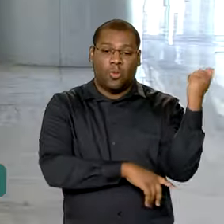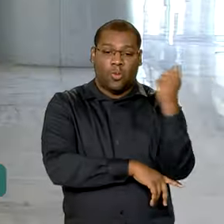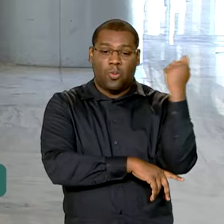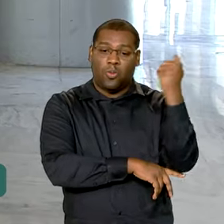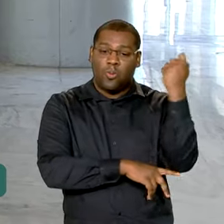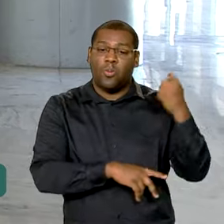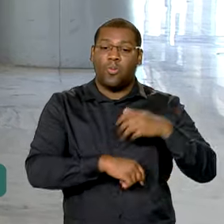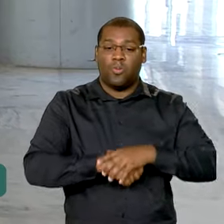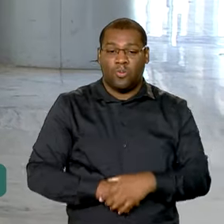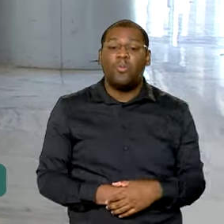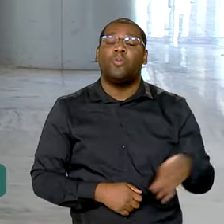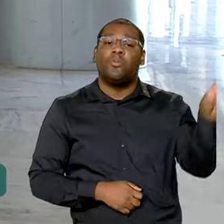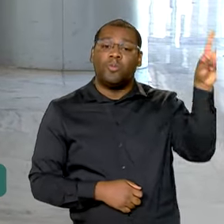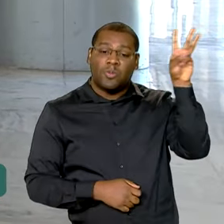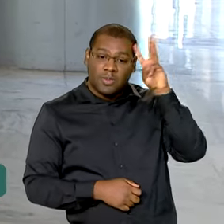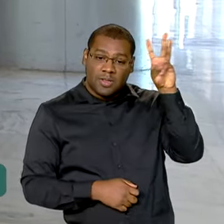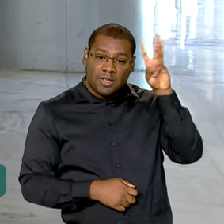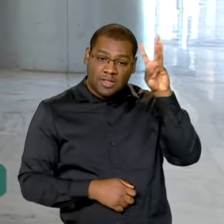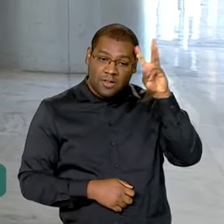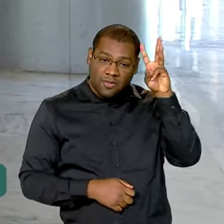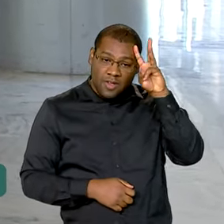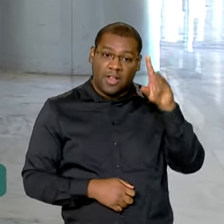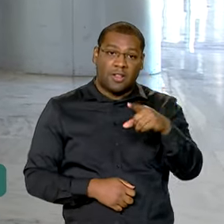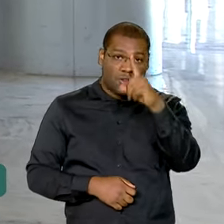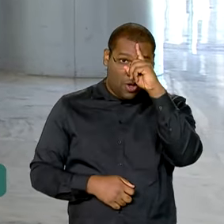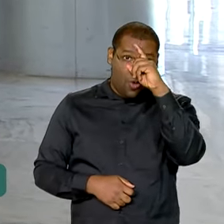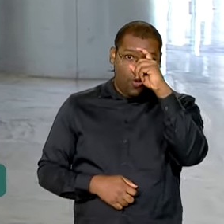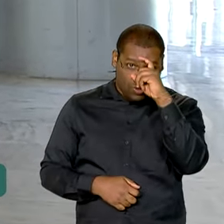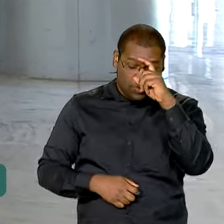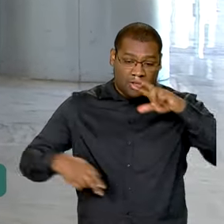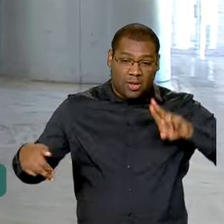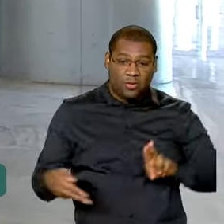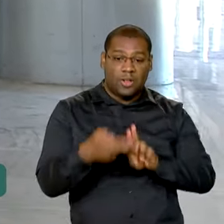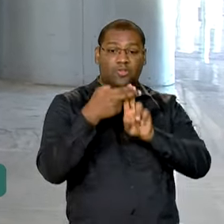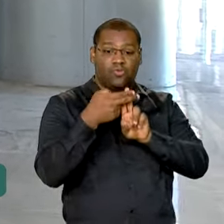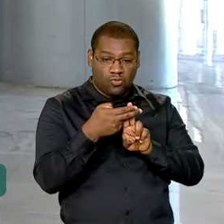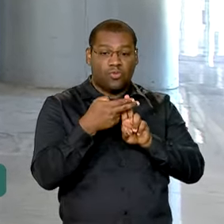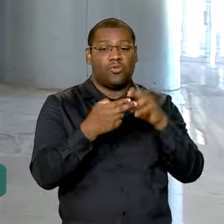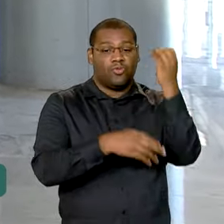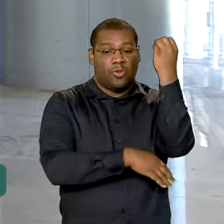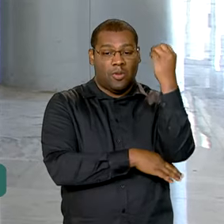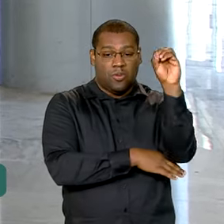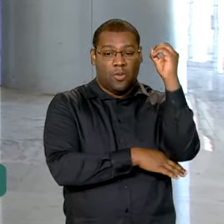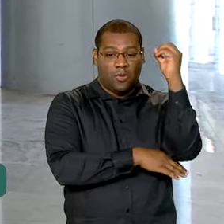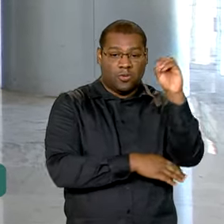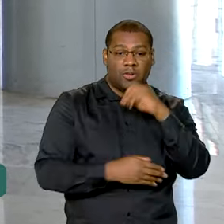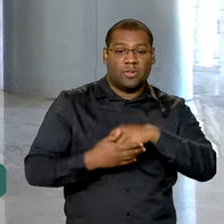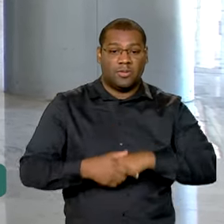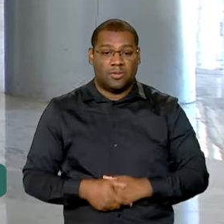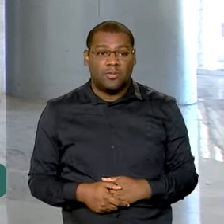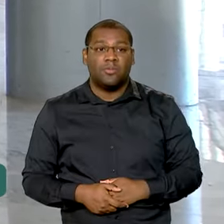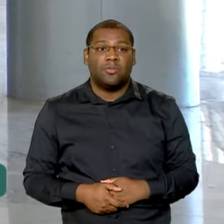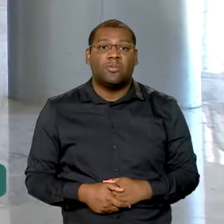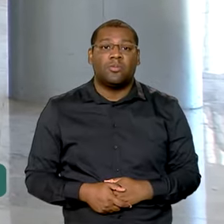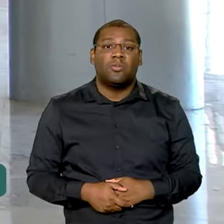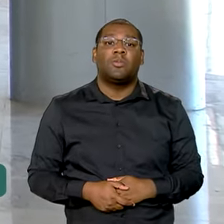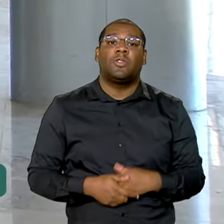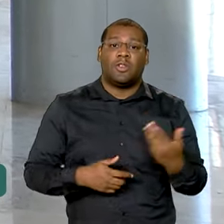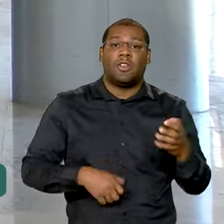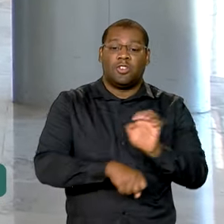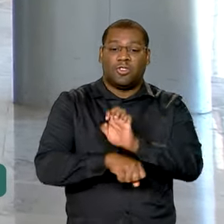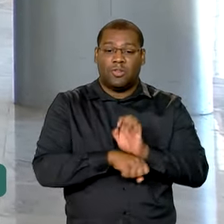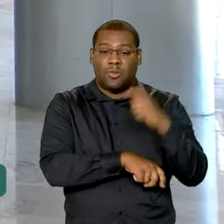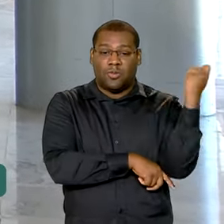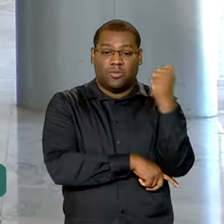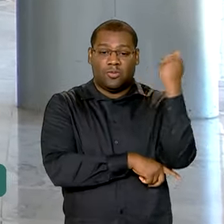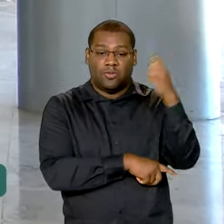Vanessa. Entrou em operação o Hospital de Campanha do SUS em Porto Alegre. Com esse, já são 10 espalhados pelo Estado.